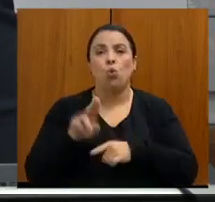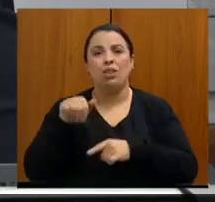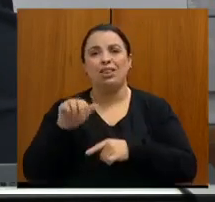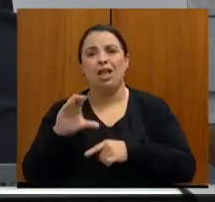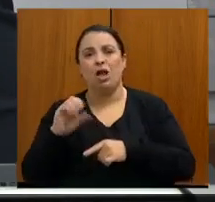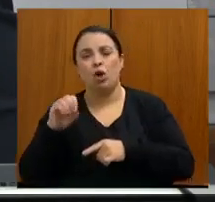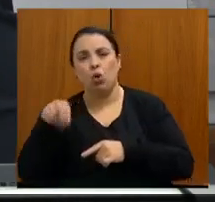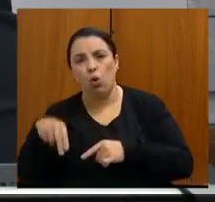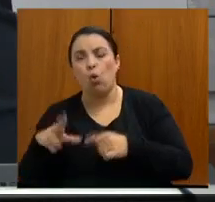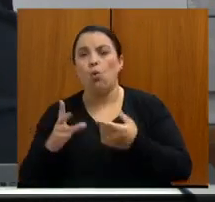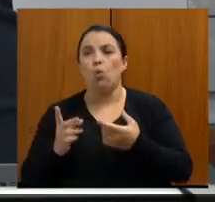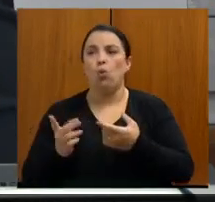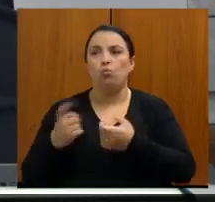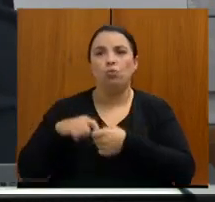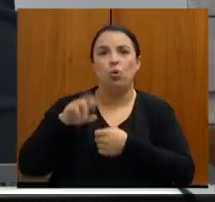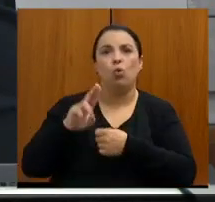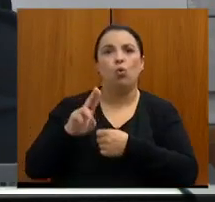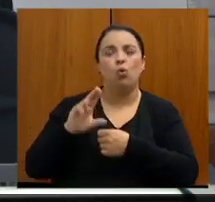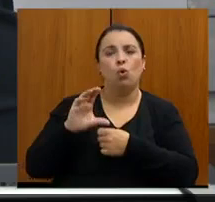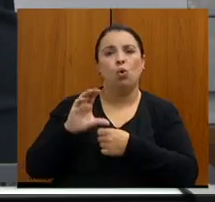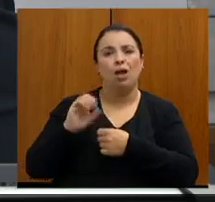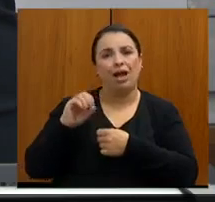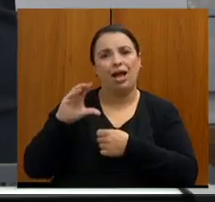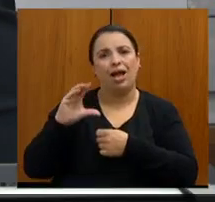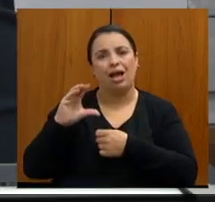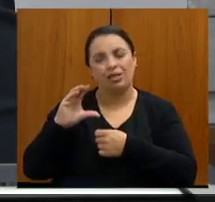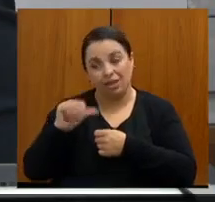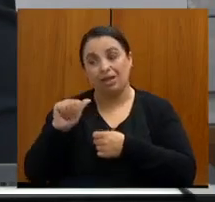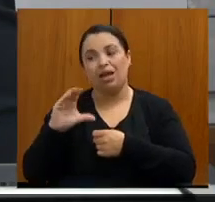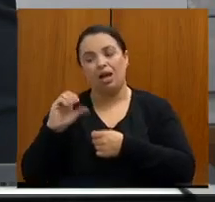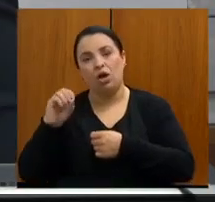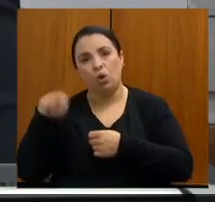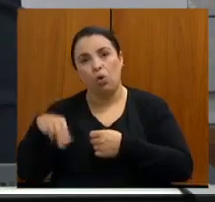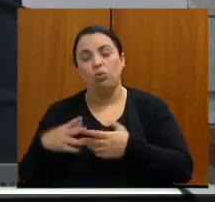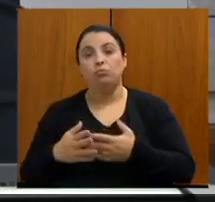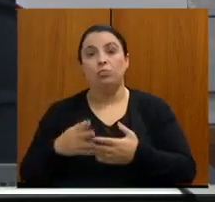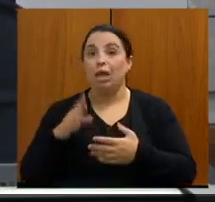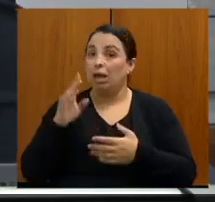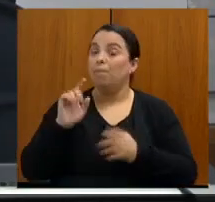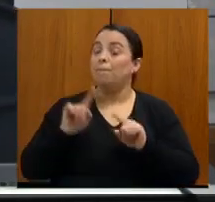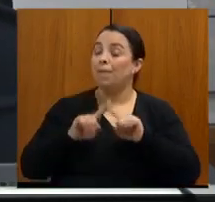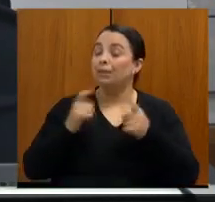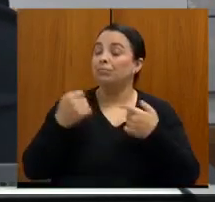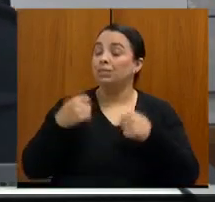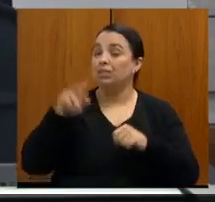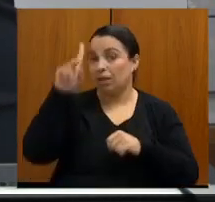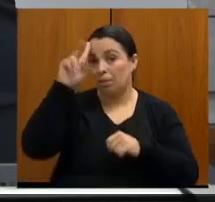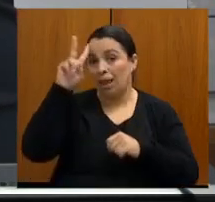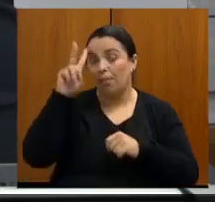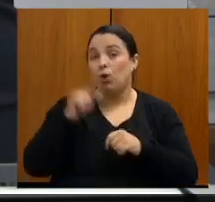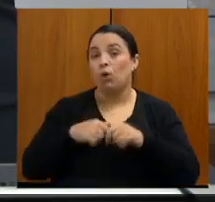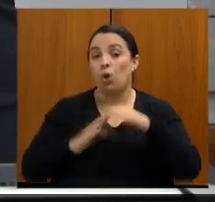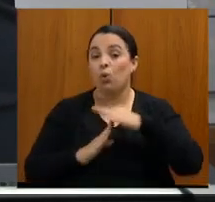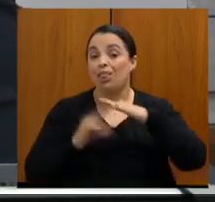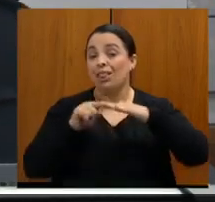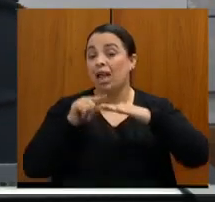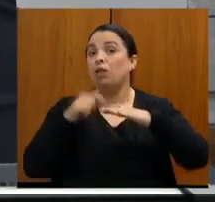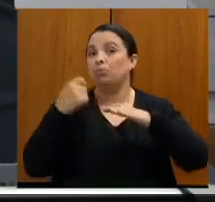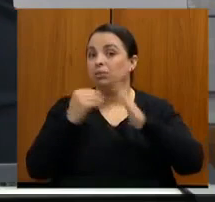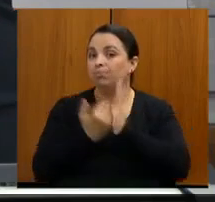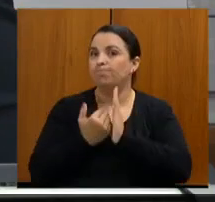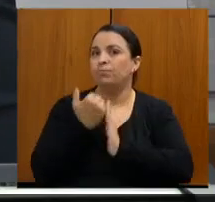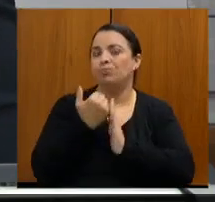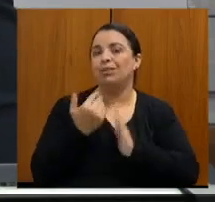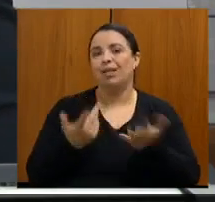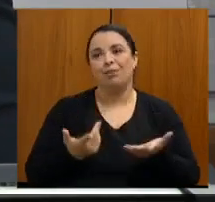habilitação do complexo, lembrando sempre do teto, que não adianta também a gente só ir distribuindo o teto, senão fica todo